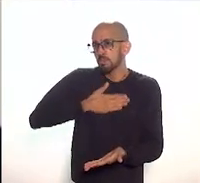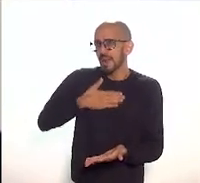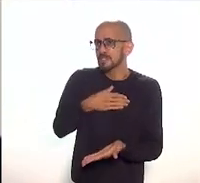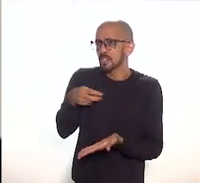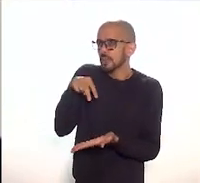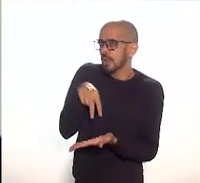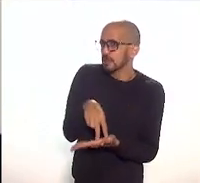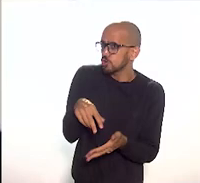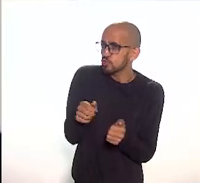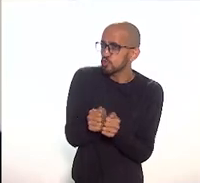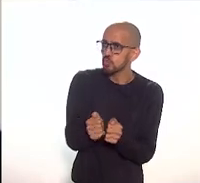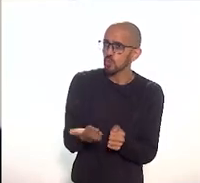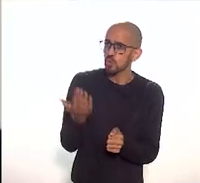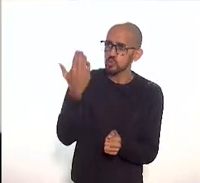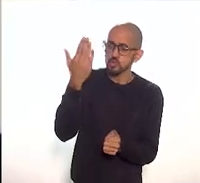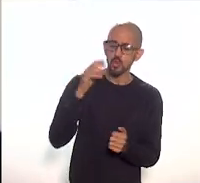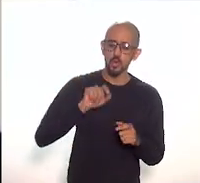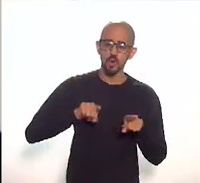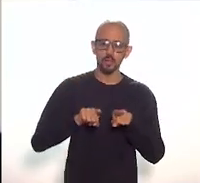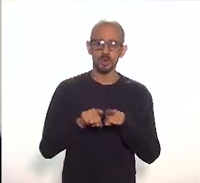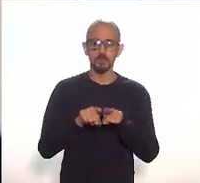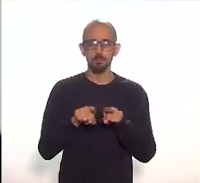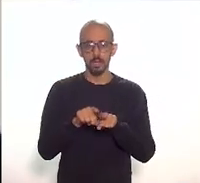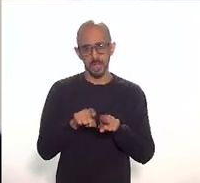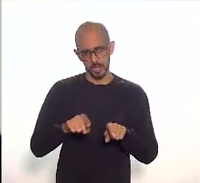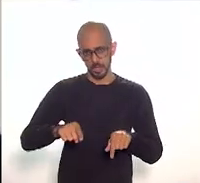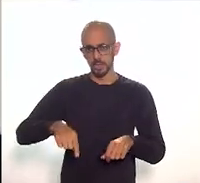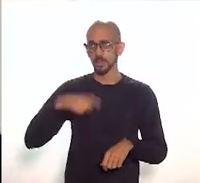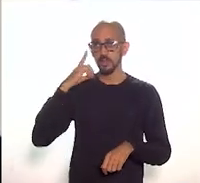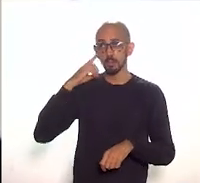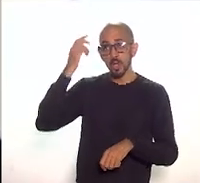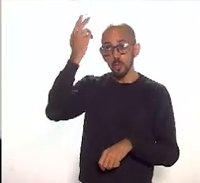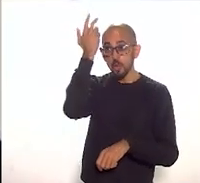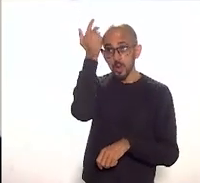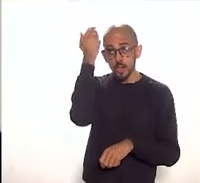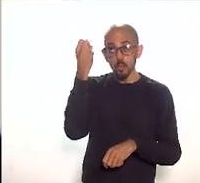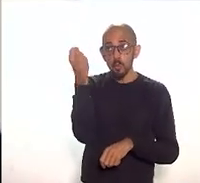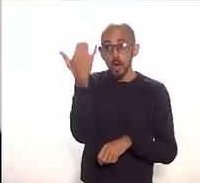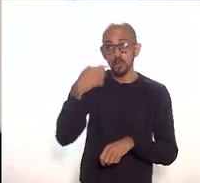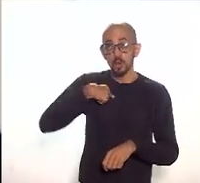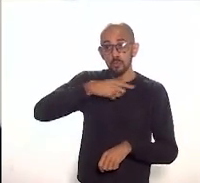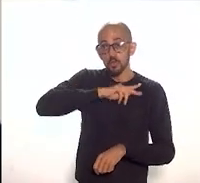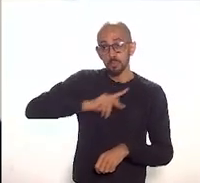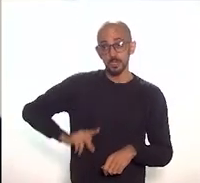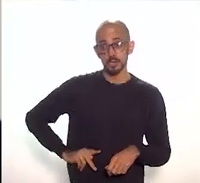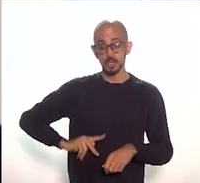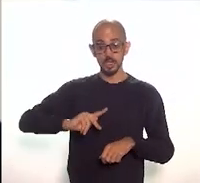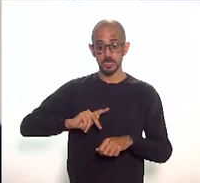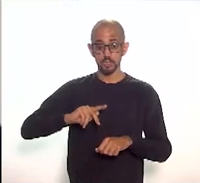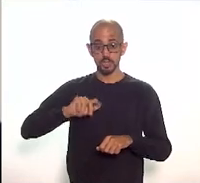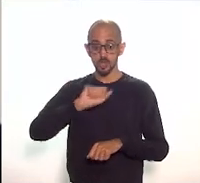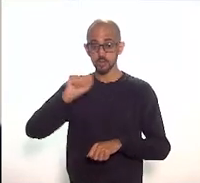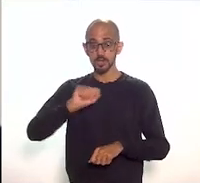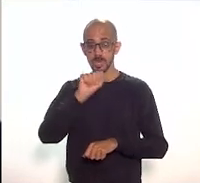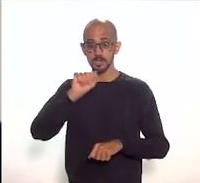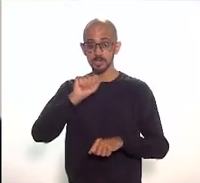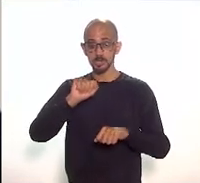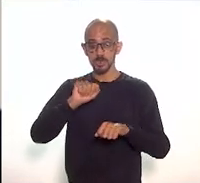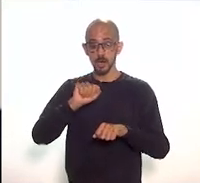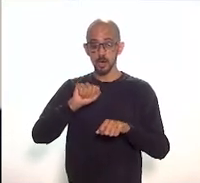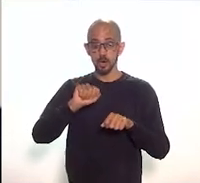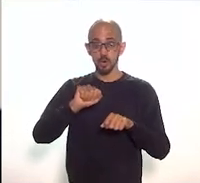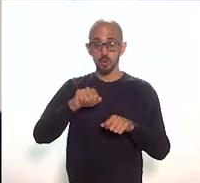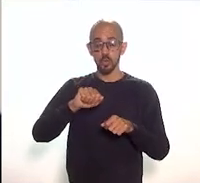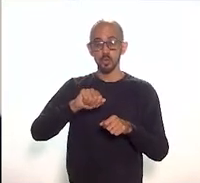Lembrando que, deputado Eleomar, quando eu fui o presidente da Associação de Servidores do Ibram, diretor do